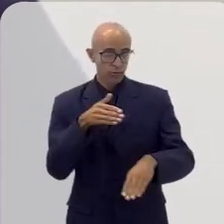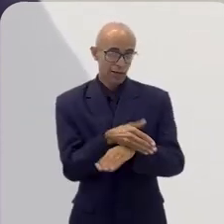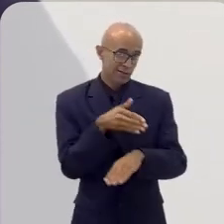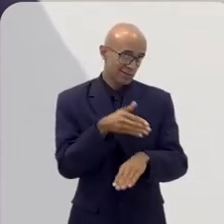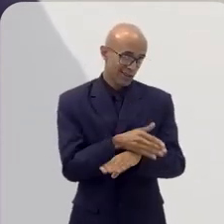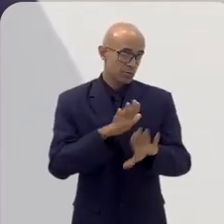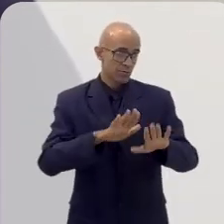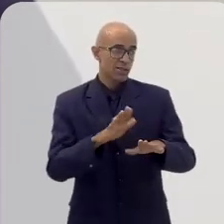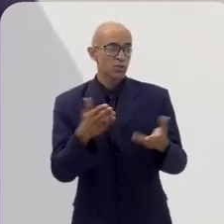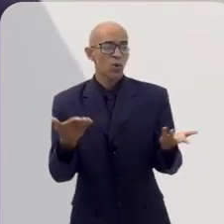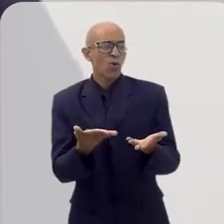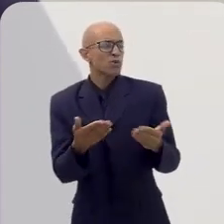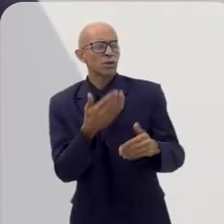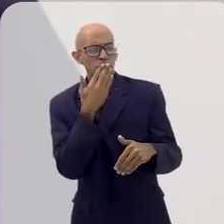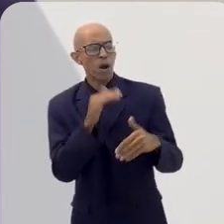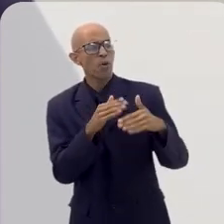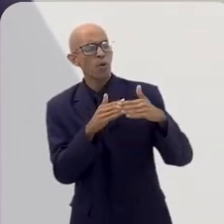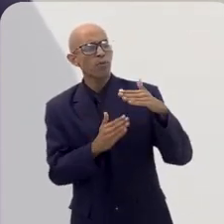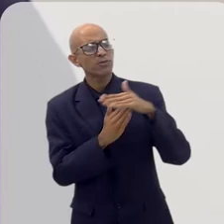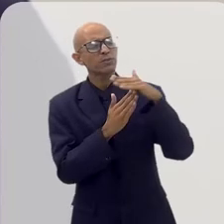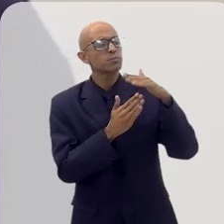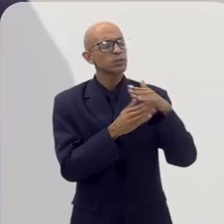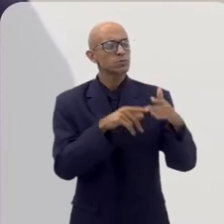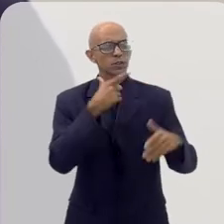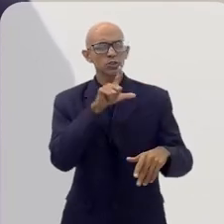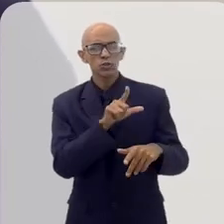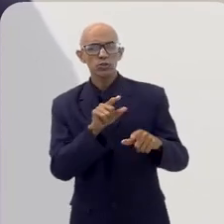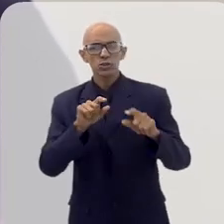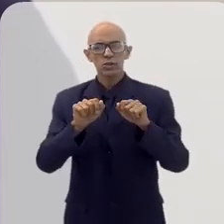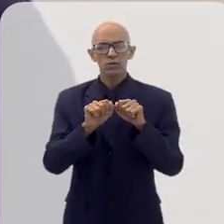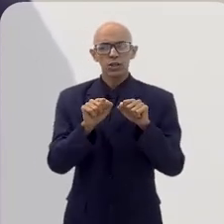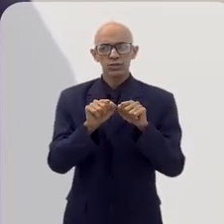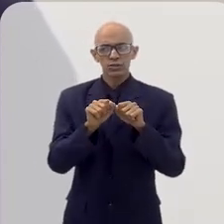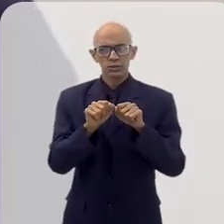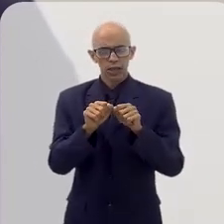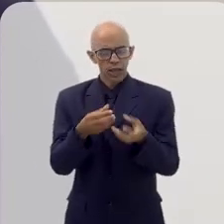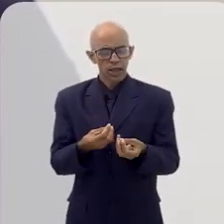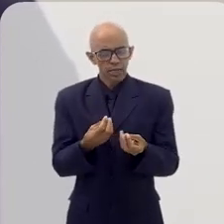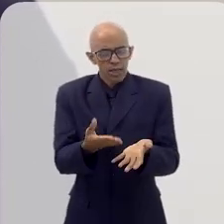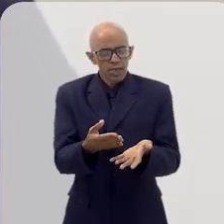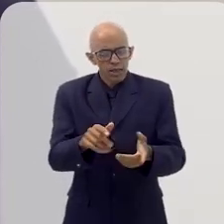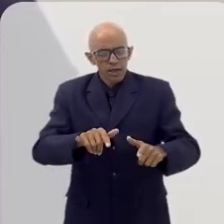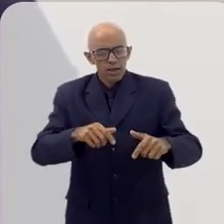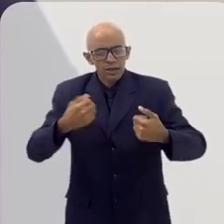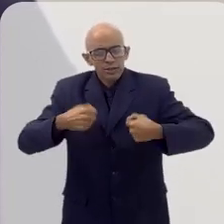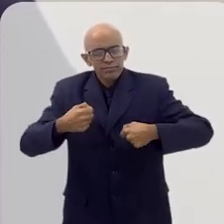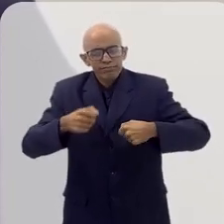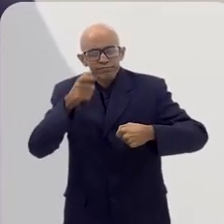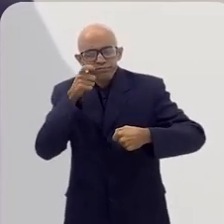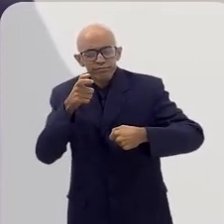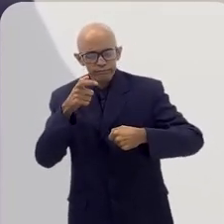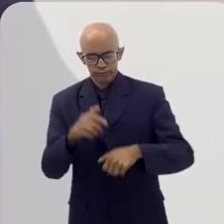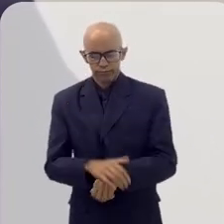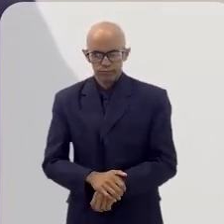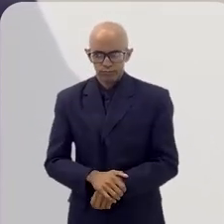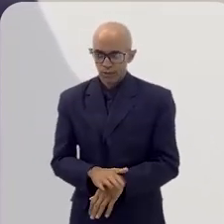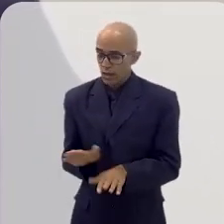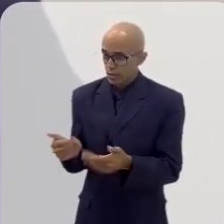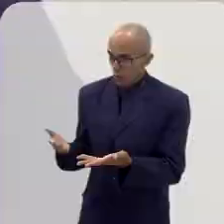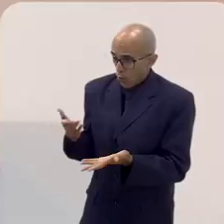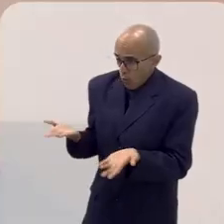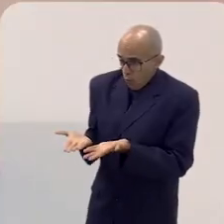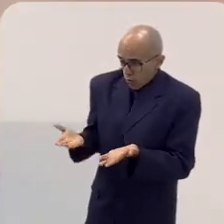têm buscado. Quais são os empecilhos hoje da gente conseguir expandir ou criar um parque aqui para atender a essa demanda crescente?